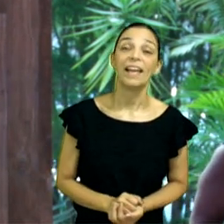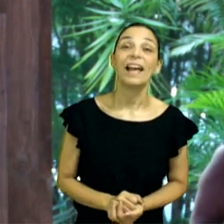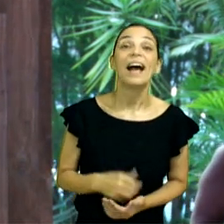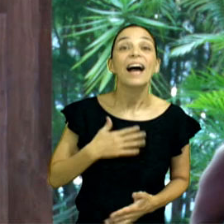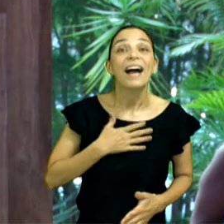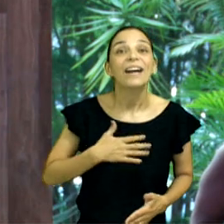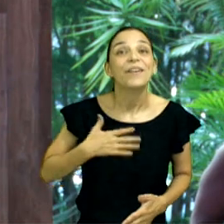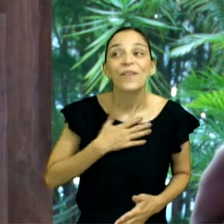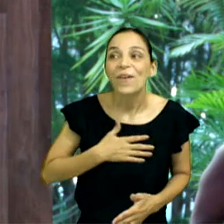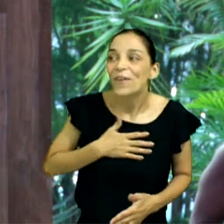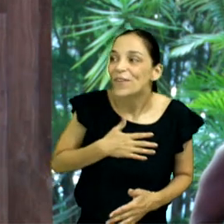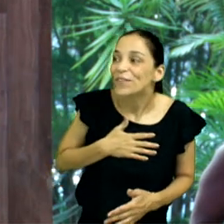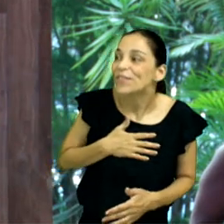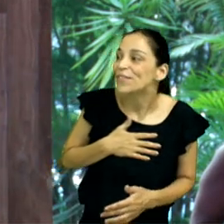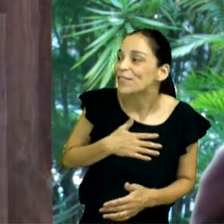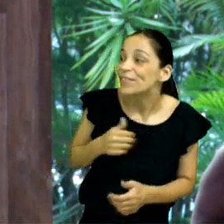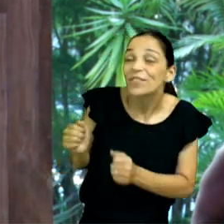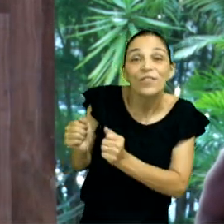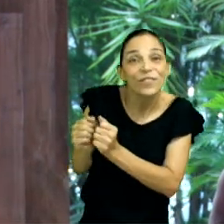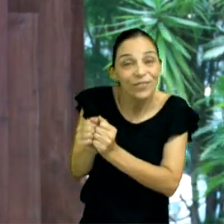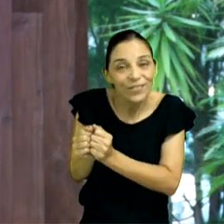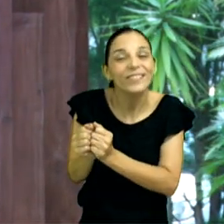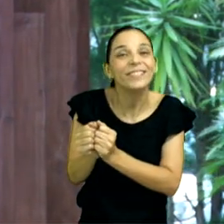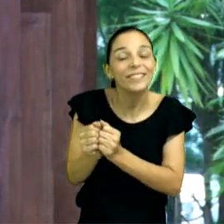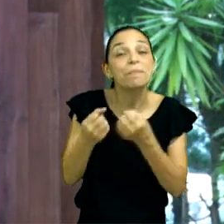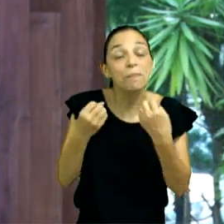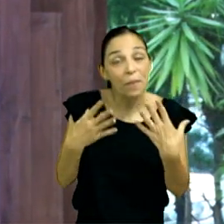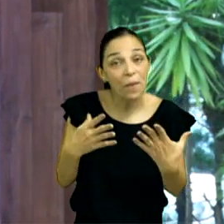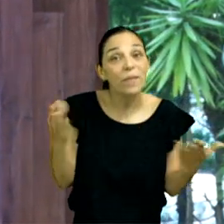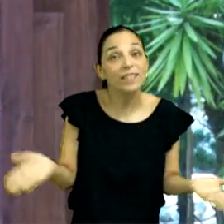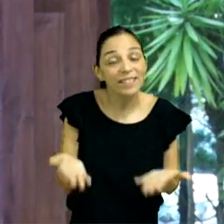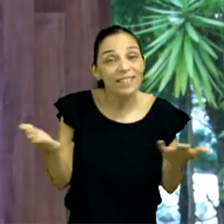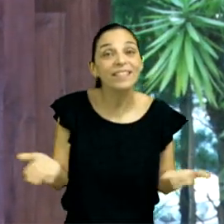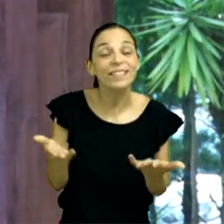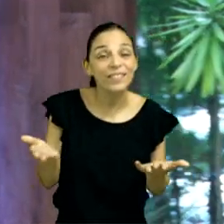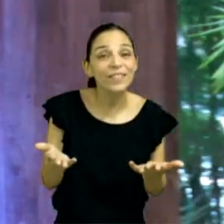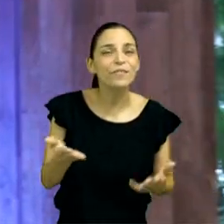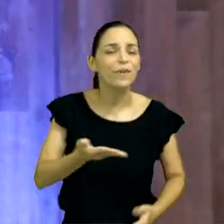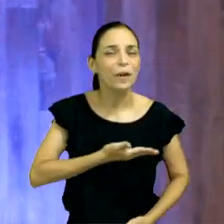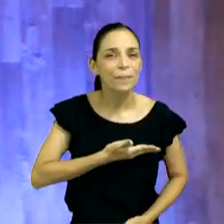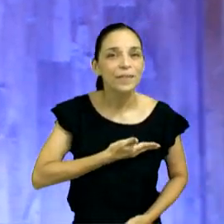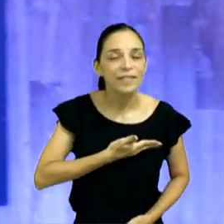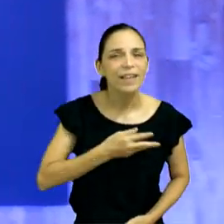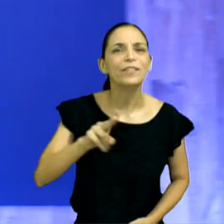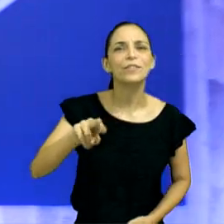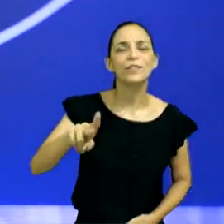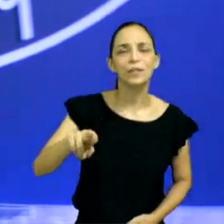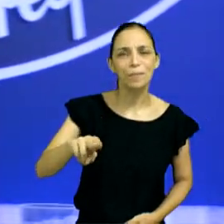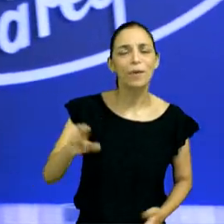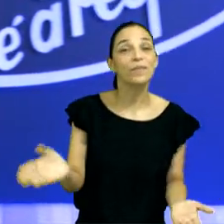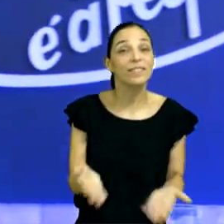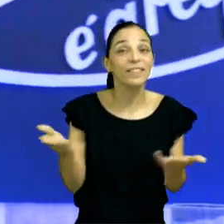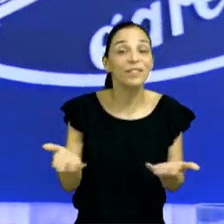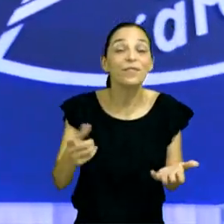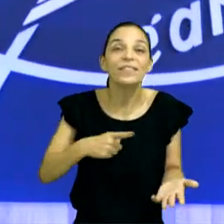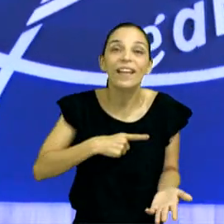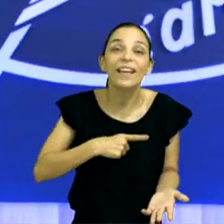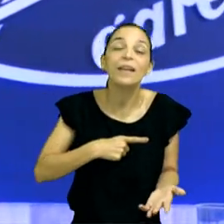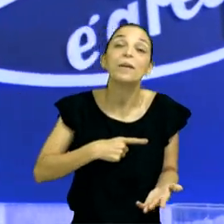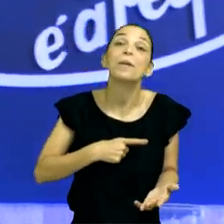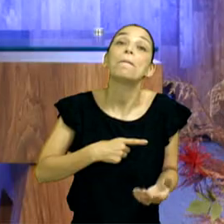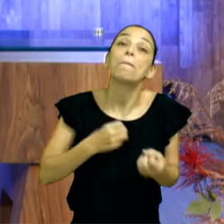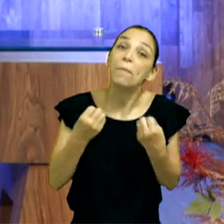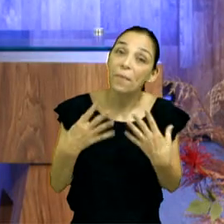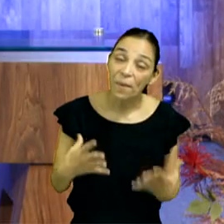animado. Será que é por isso? Que bom que você tem a motivação de uma amizade, de um amigo, de um irmão. Que legal isso, é ótimo,